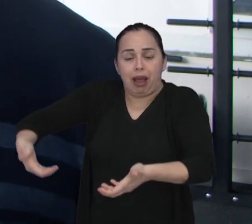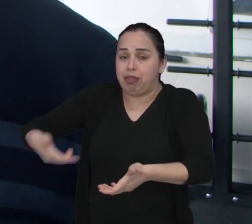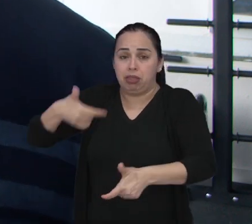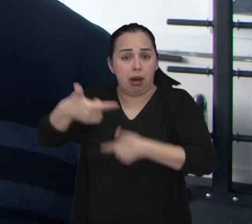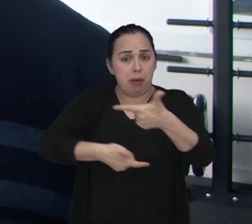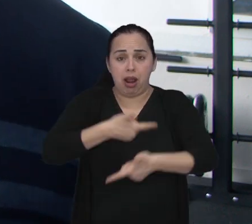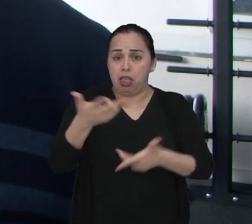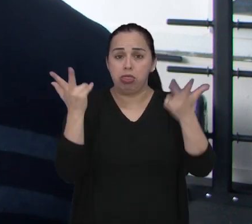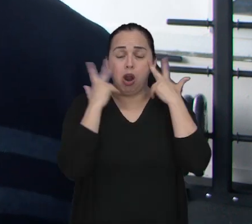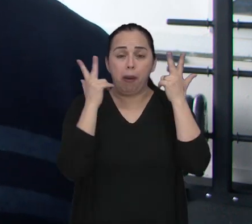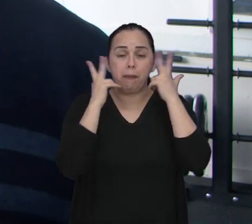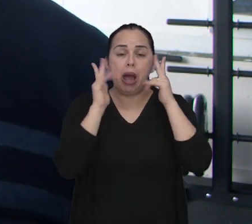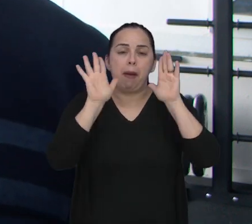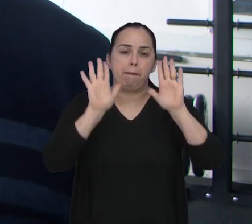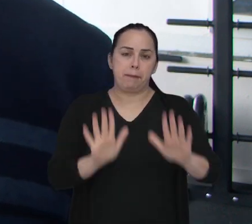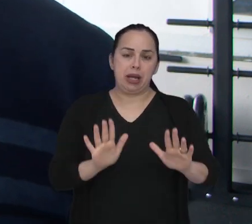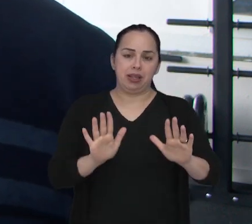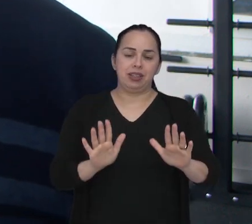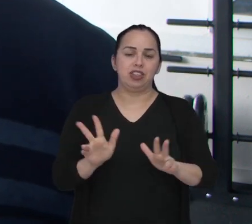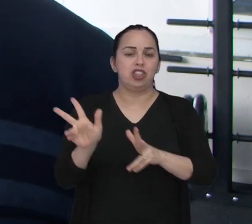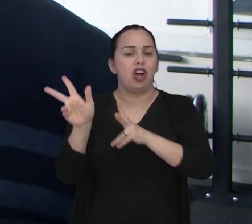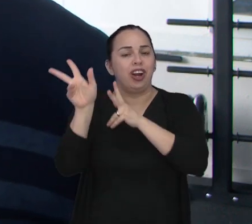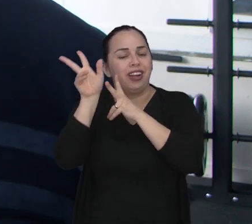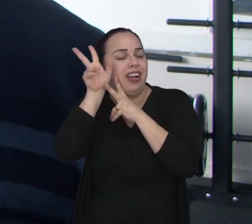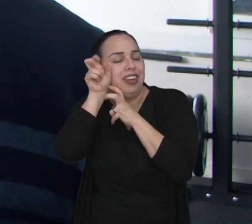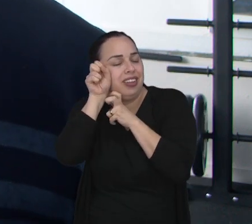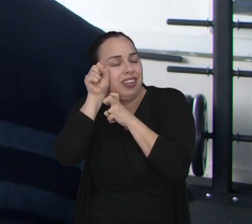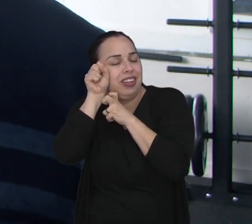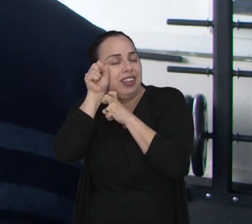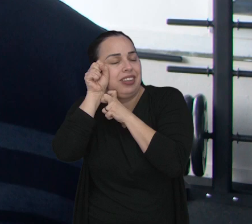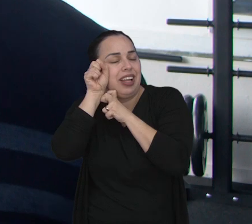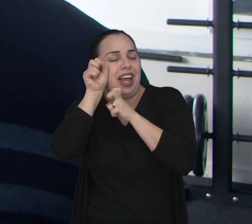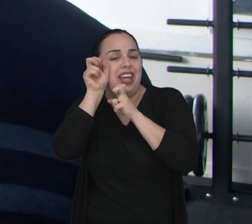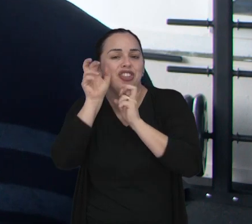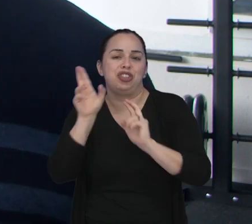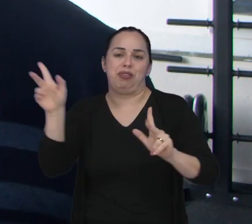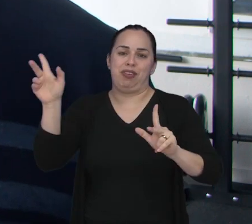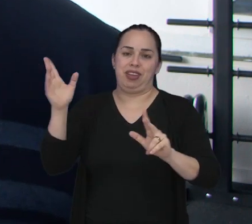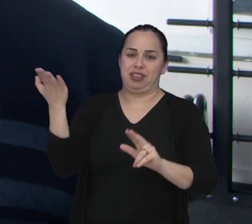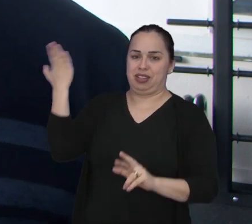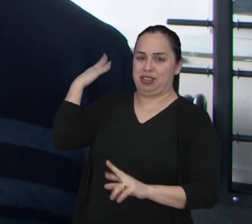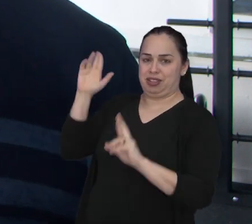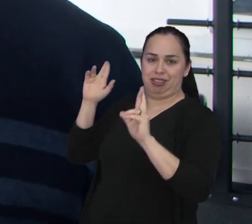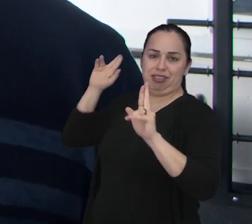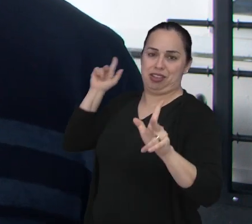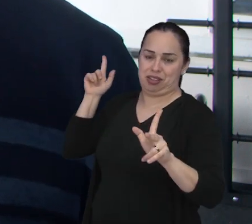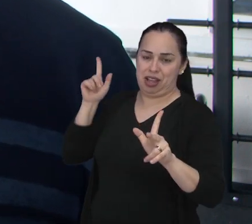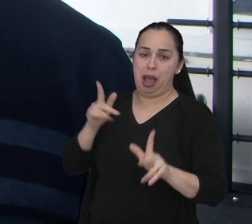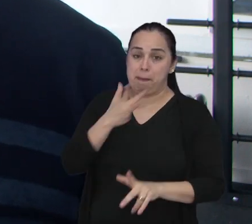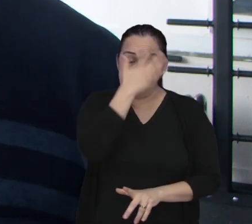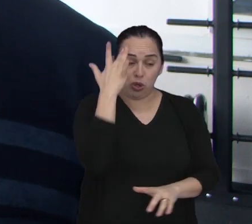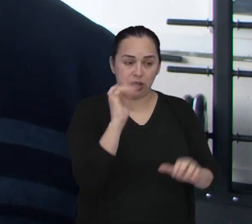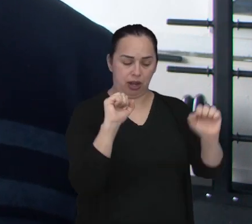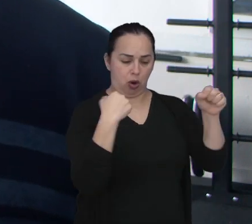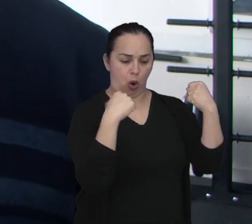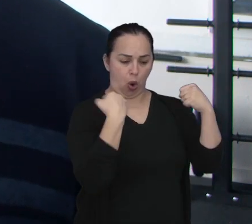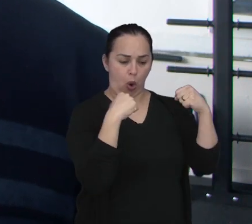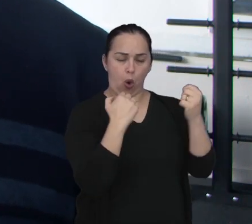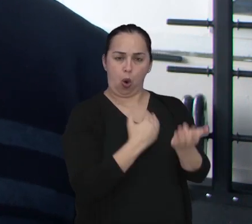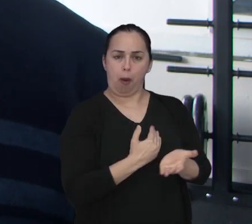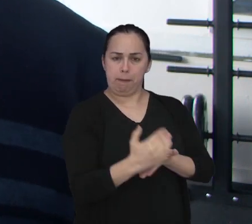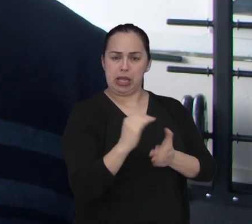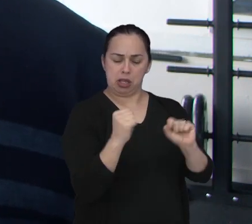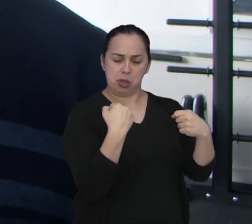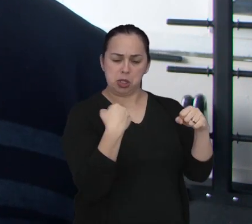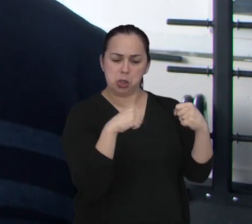normal. Mas agora, o que você sente muita diferença é no sono. Eu acho que o sono de uma pessoa que faz atividade física, a partir do momento